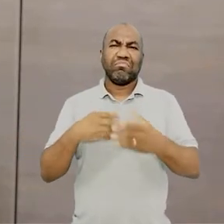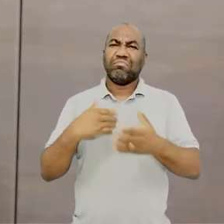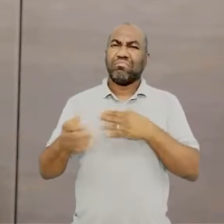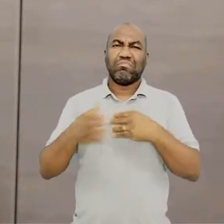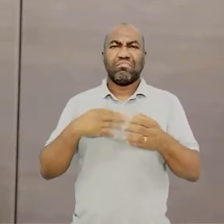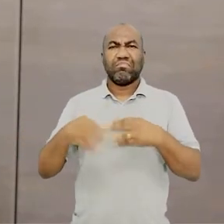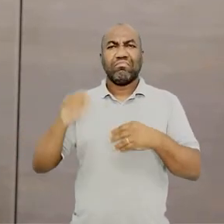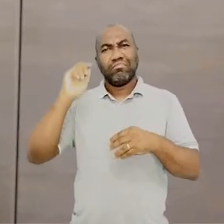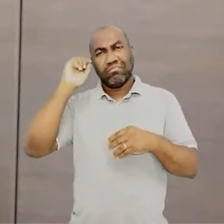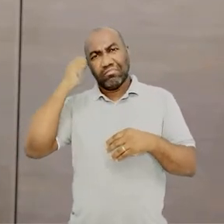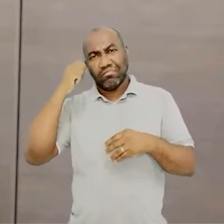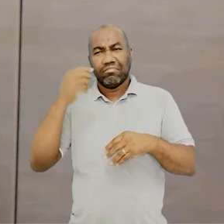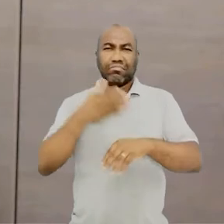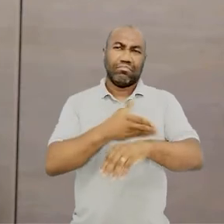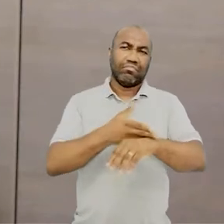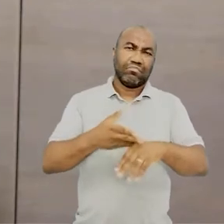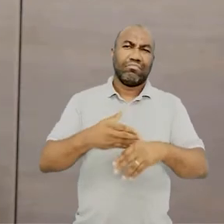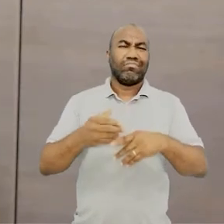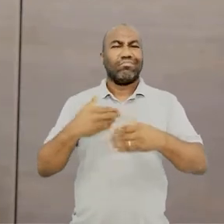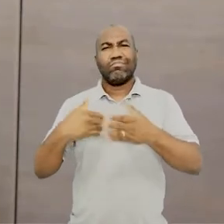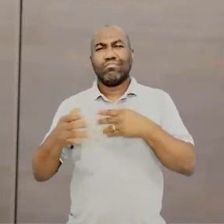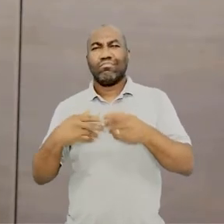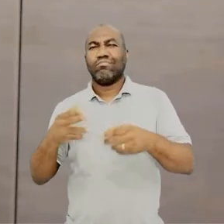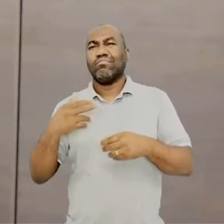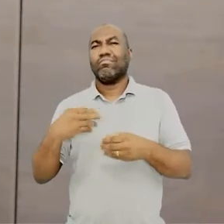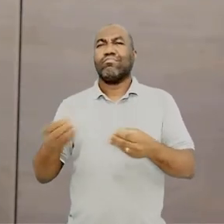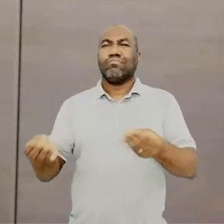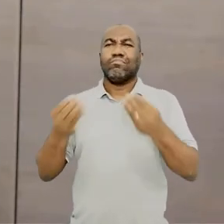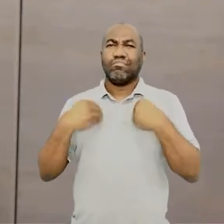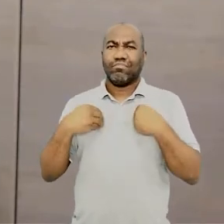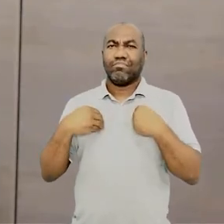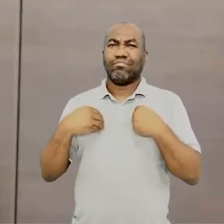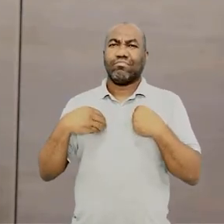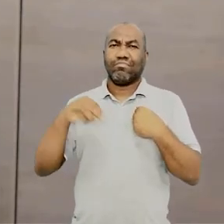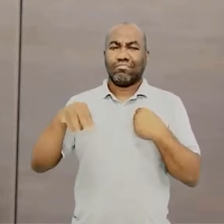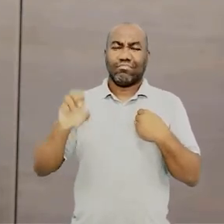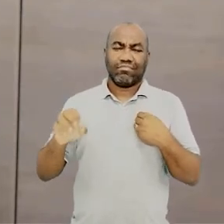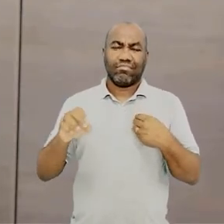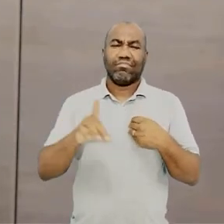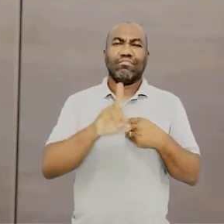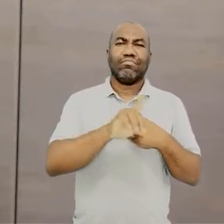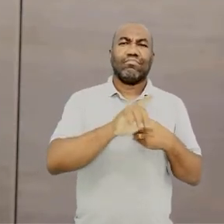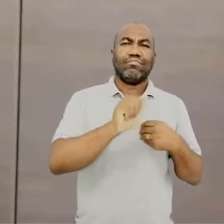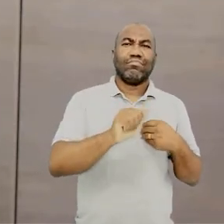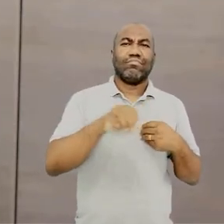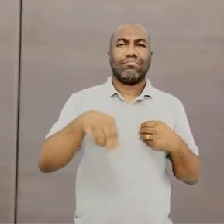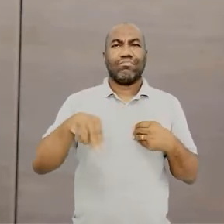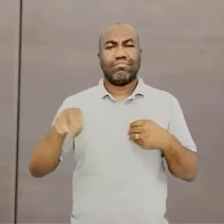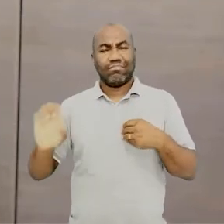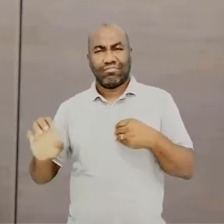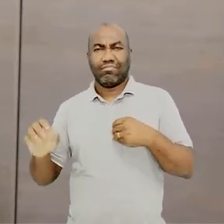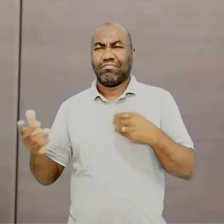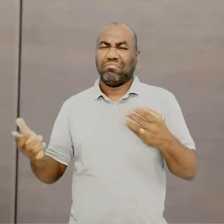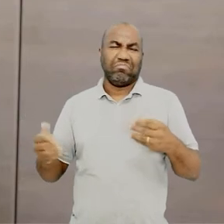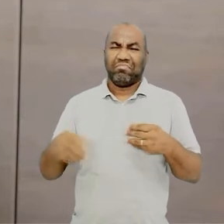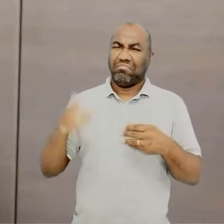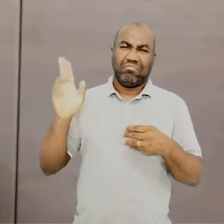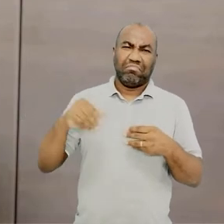pretos, todo mundo, quando chega na vendinha, então ele diz, me dá. Ninguém fica falando dá-me. Então ele está